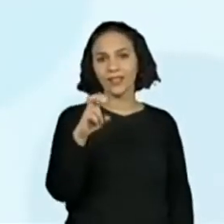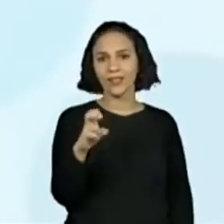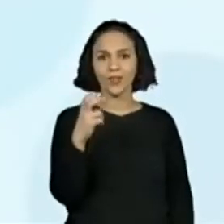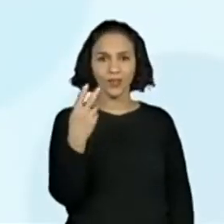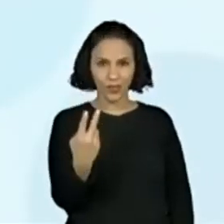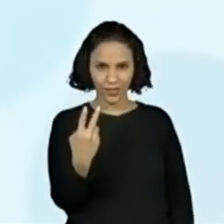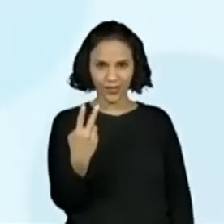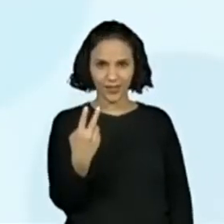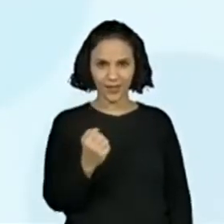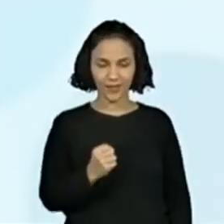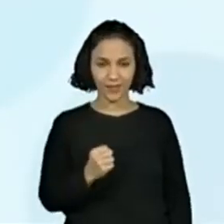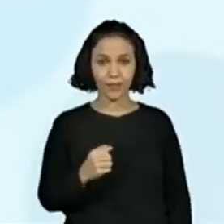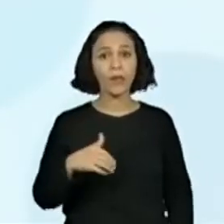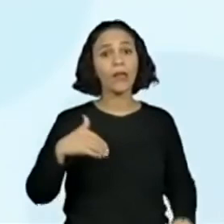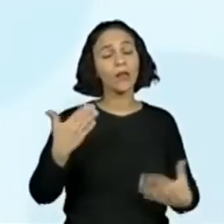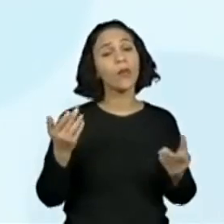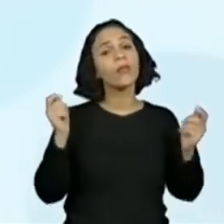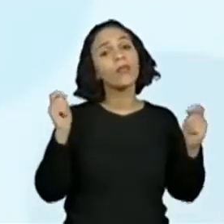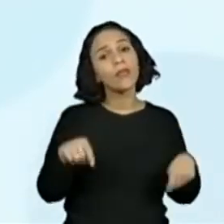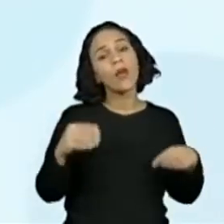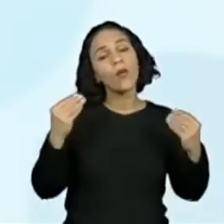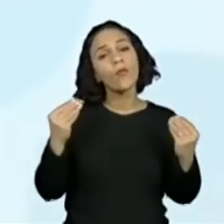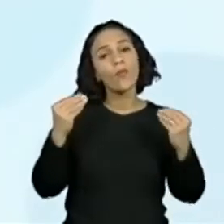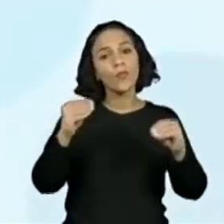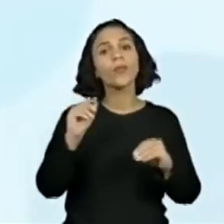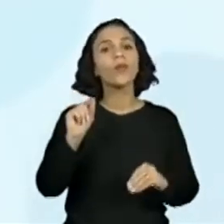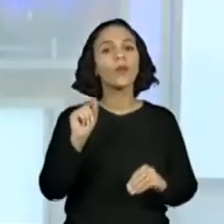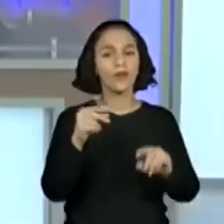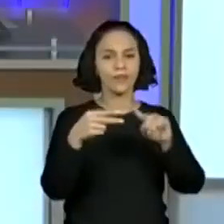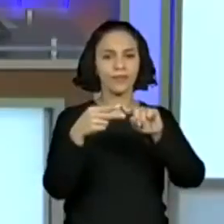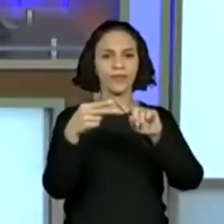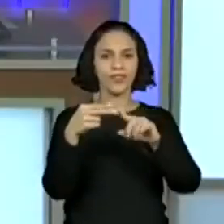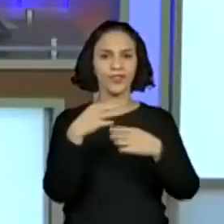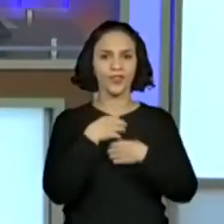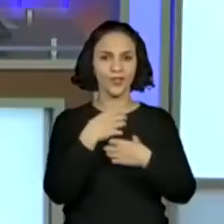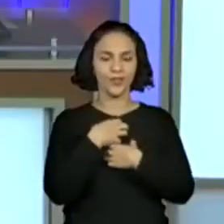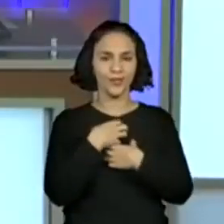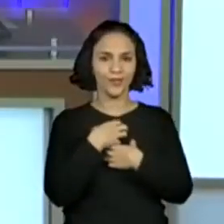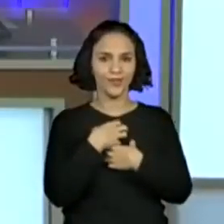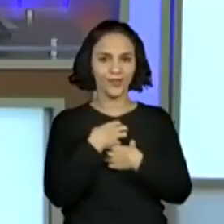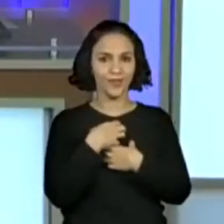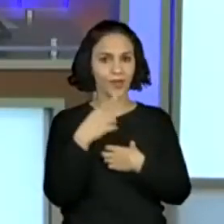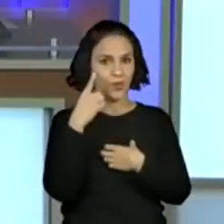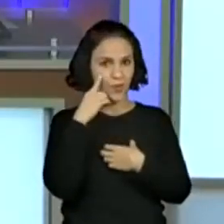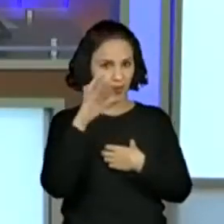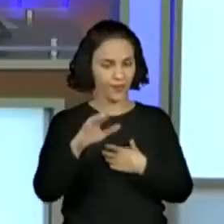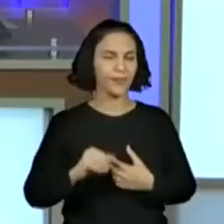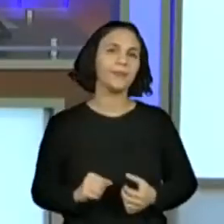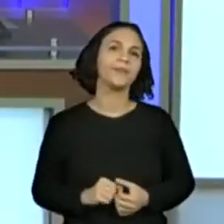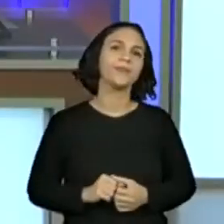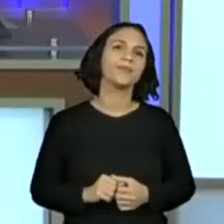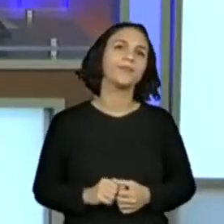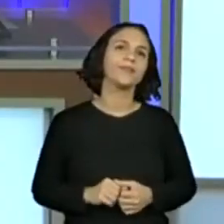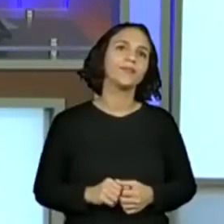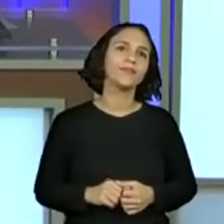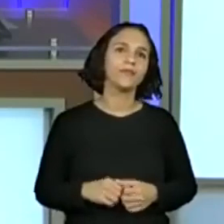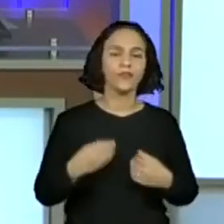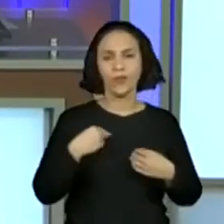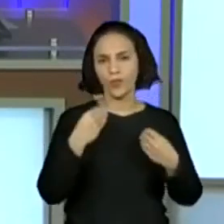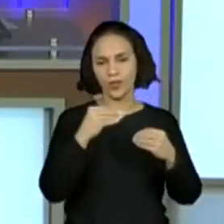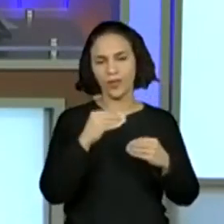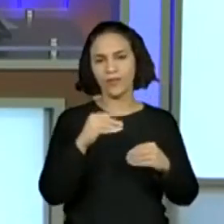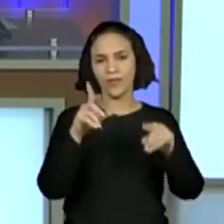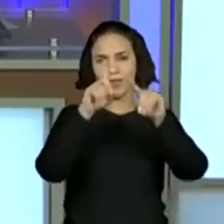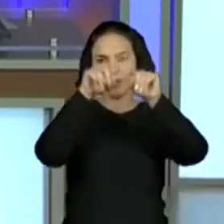Portanto, eu posso colocar, na verdade, essa medida de dois jeitos diferentes. Eu posso colocar... Vamos lá, vou colocar aqui o